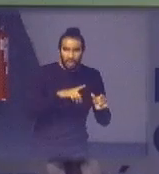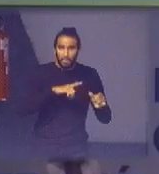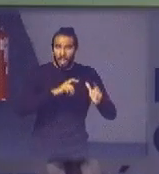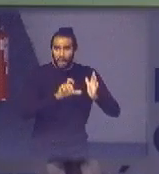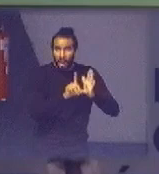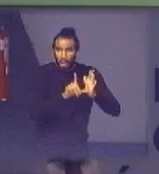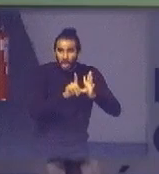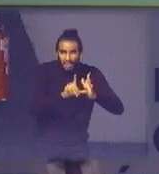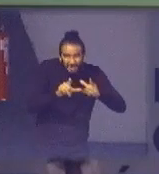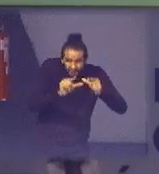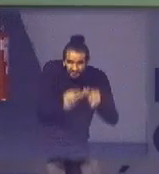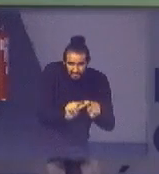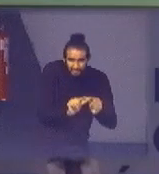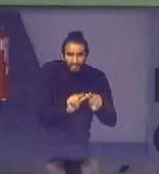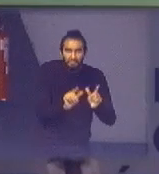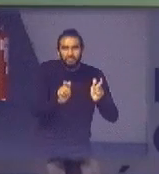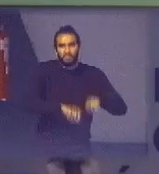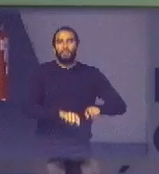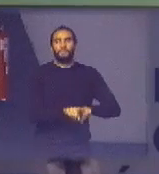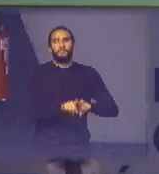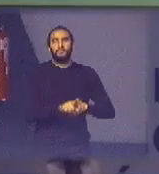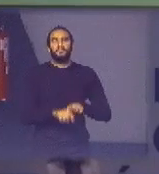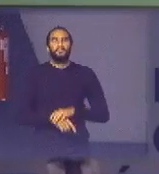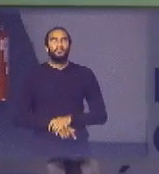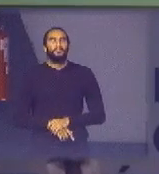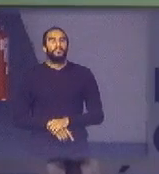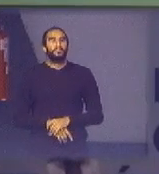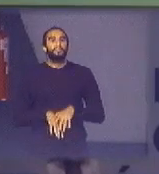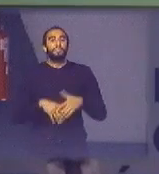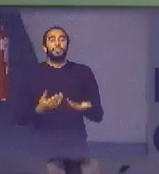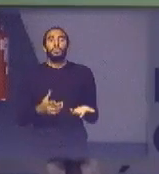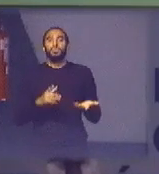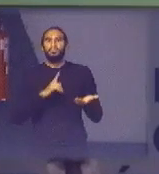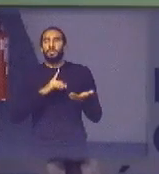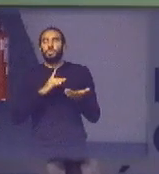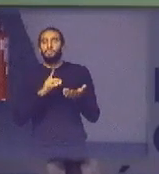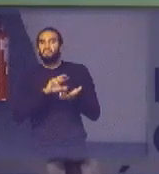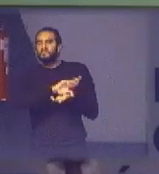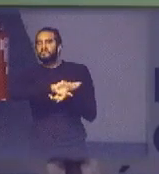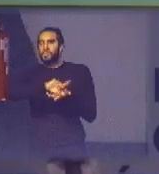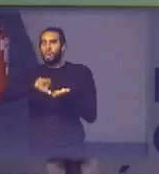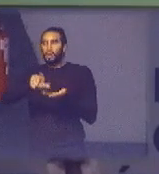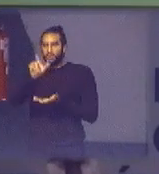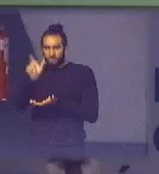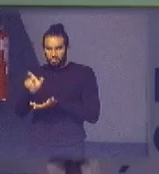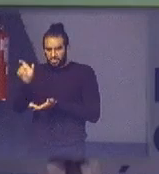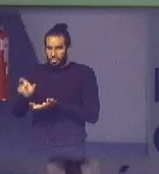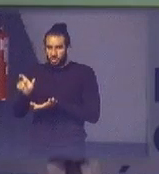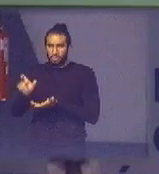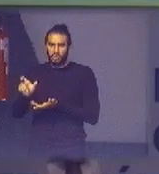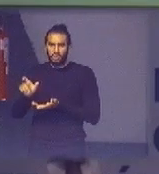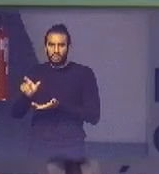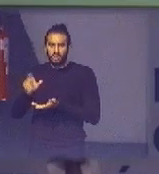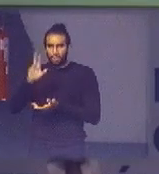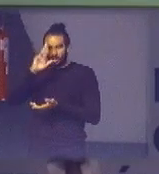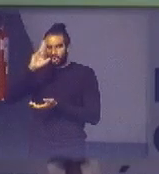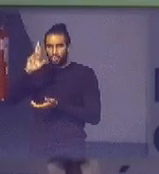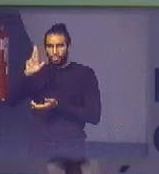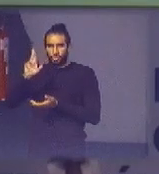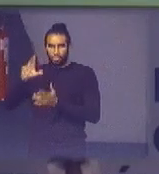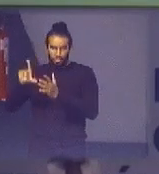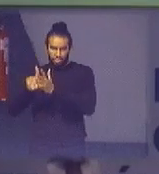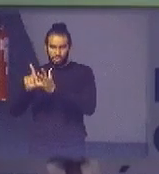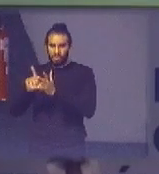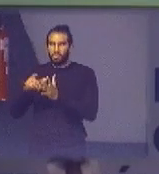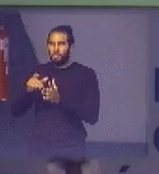extremamente pequenas então muitos comerciantes diziam que olha não dá para eu